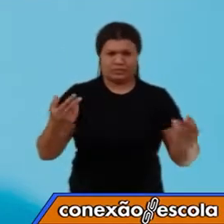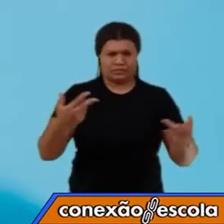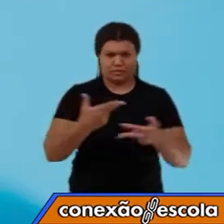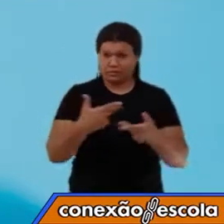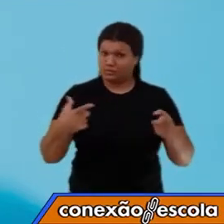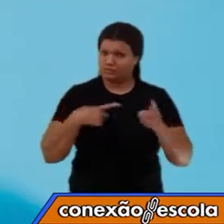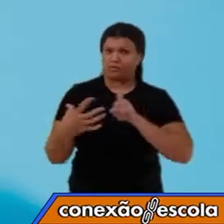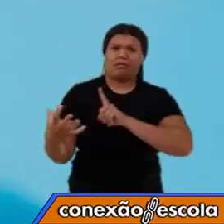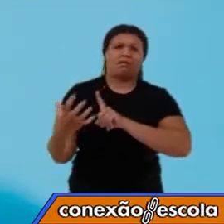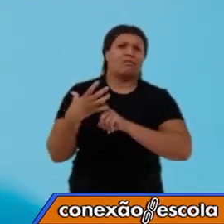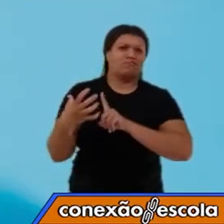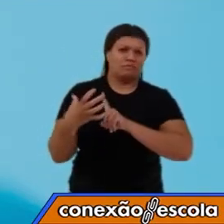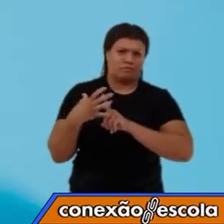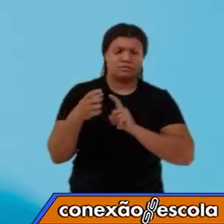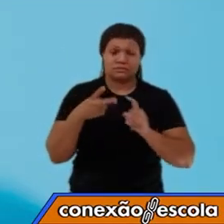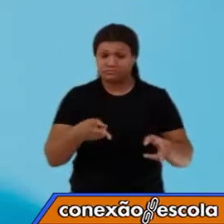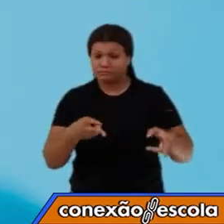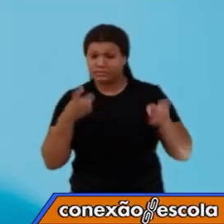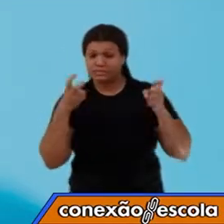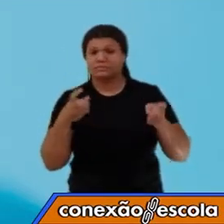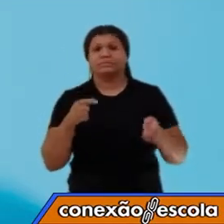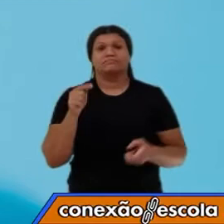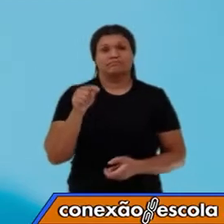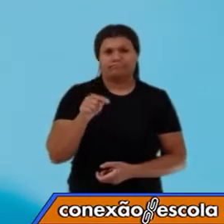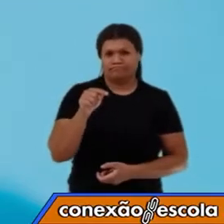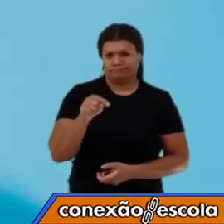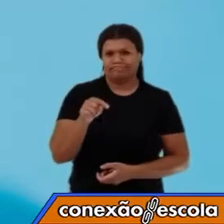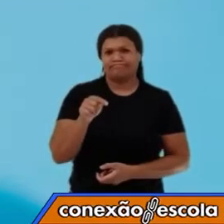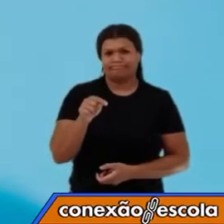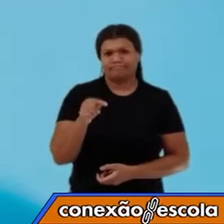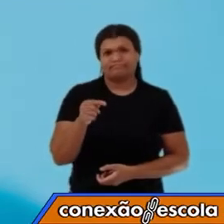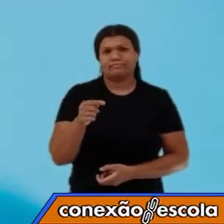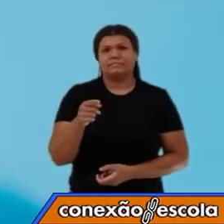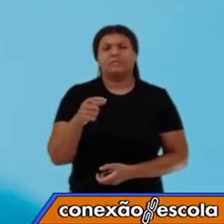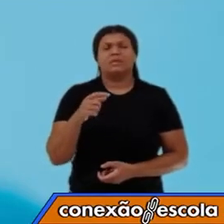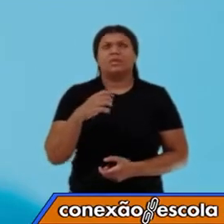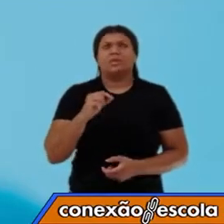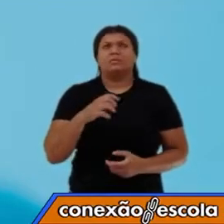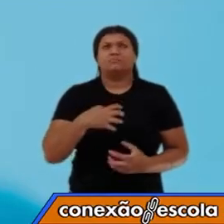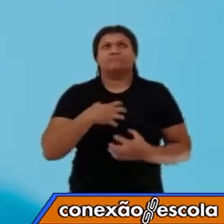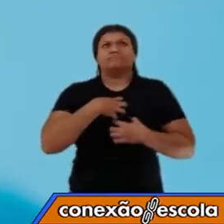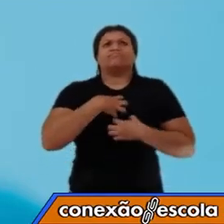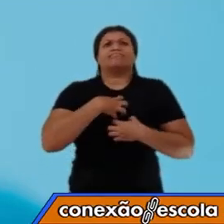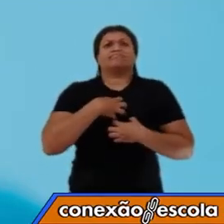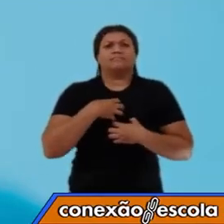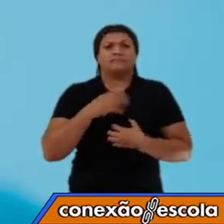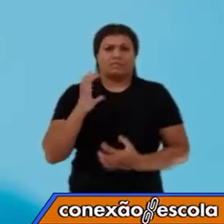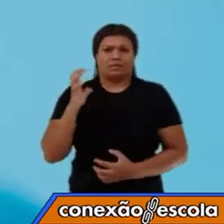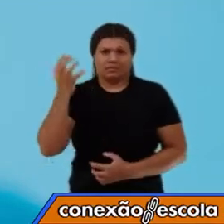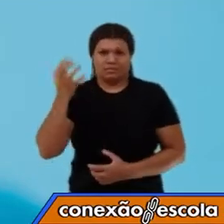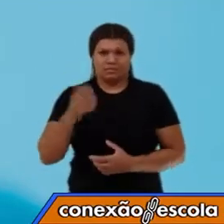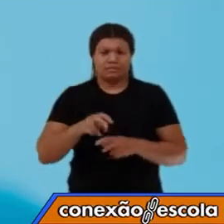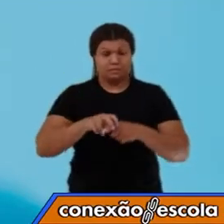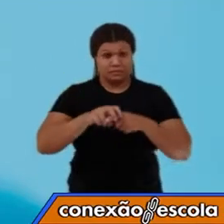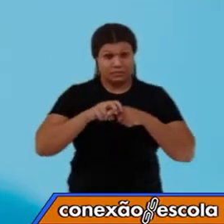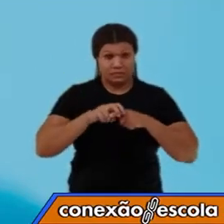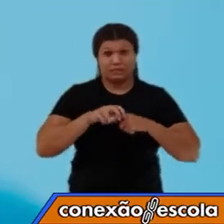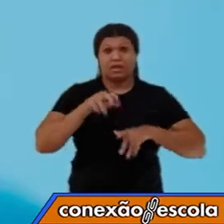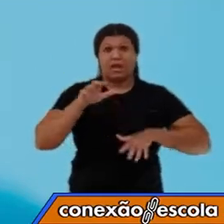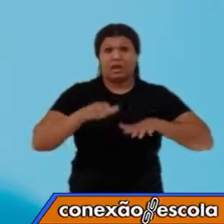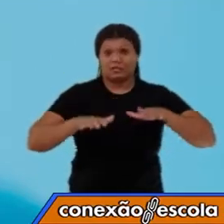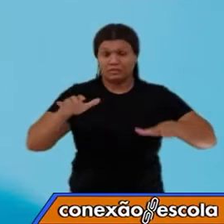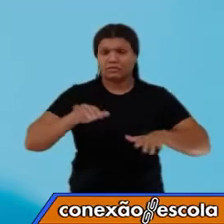interferem nessa percepção dessa sensação térmica. Por isso que quando o